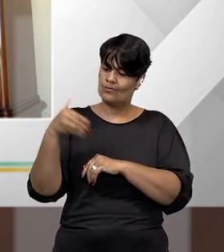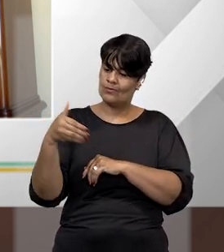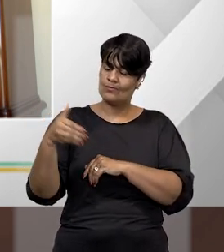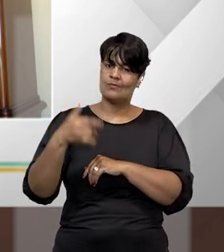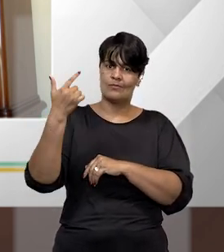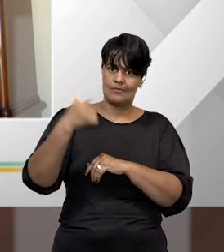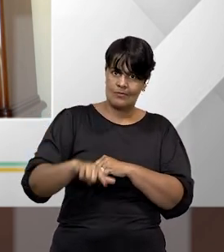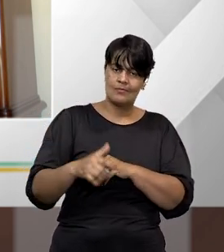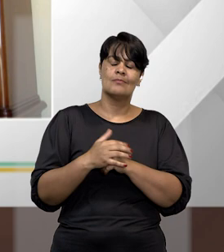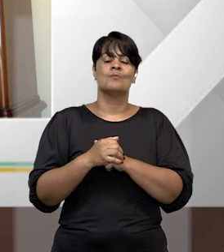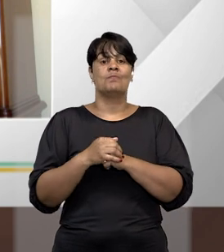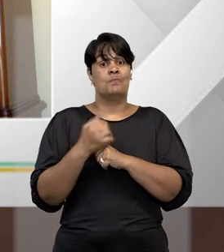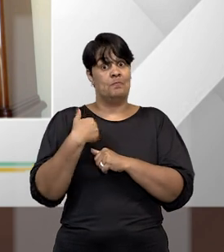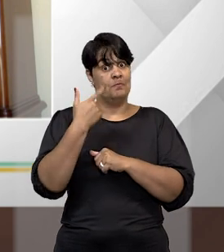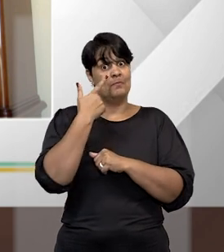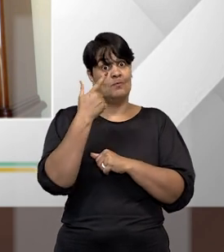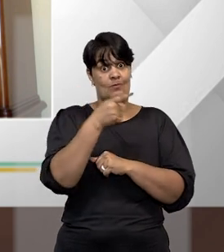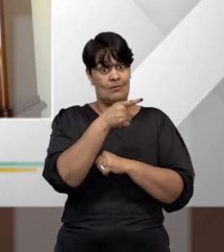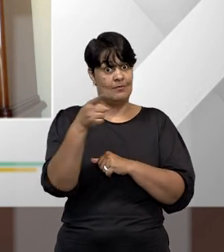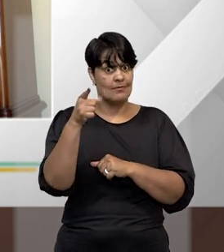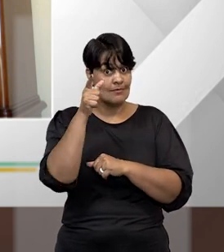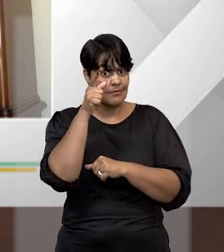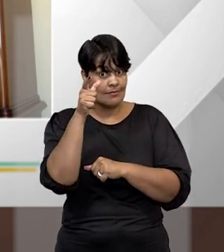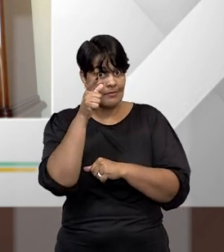útil para quem está assistindo.